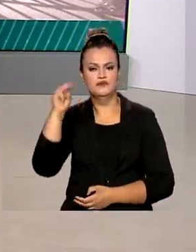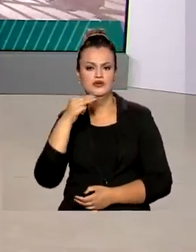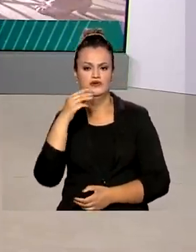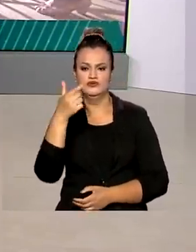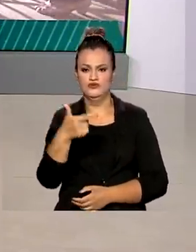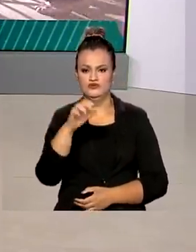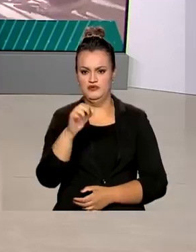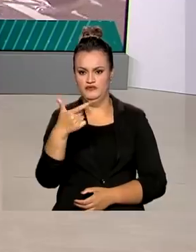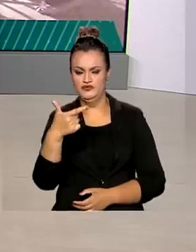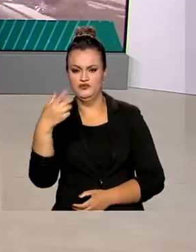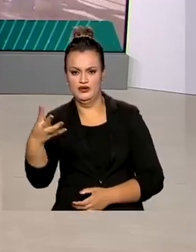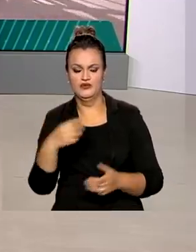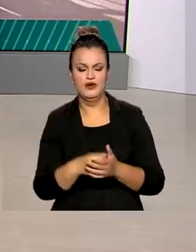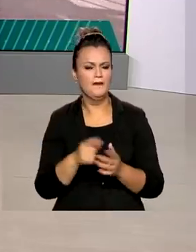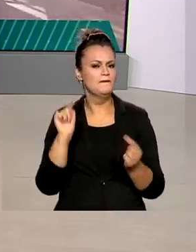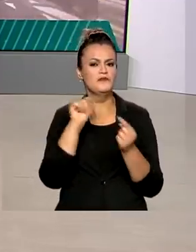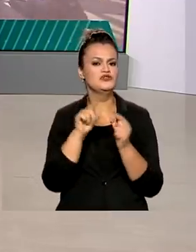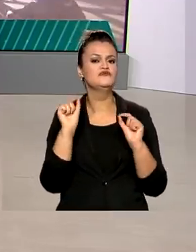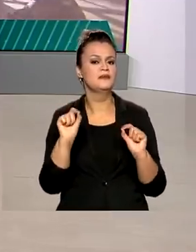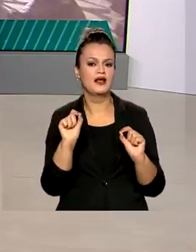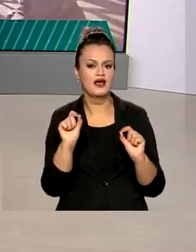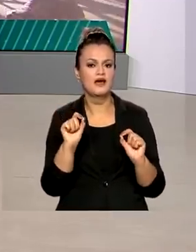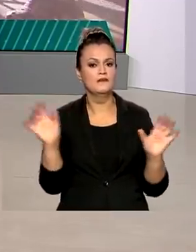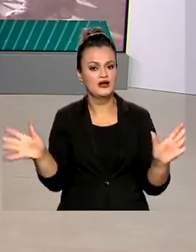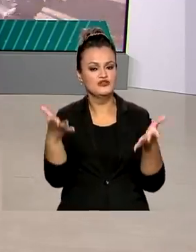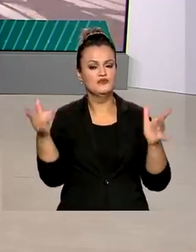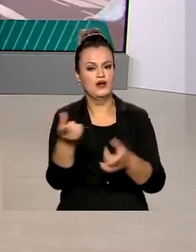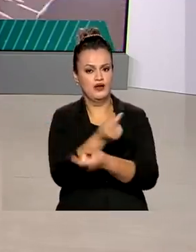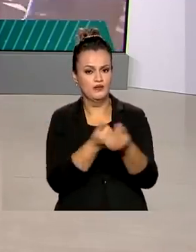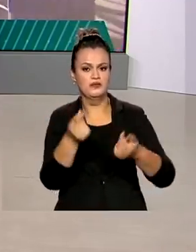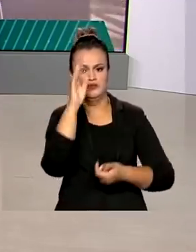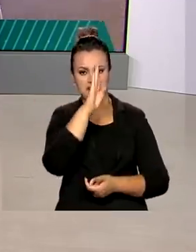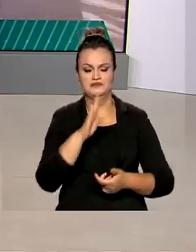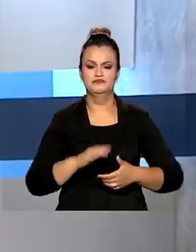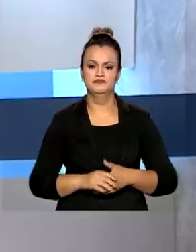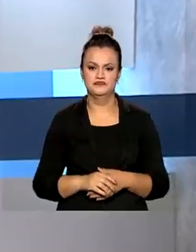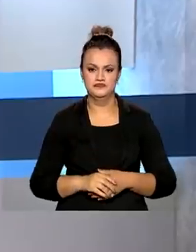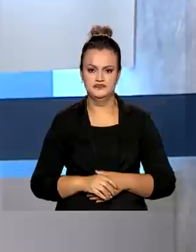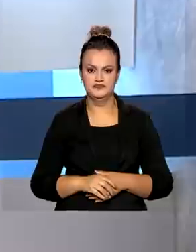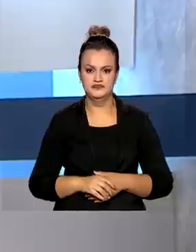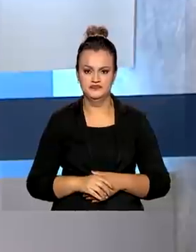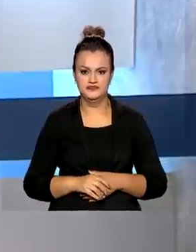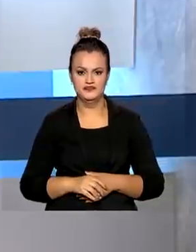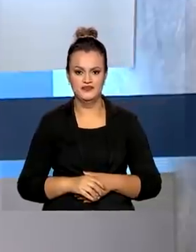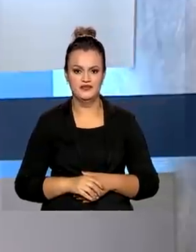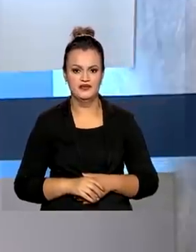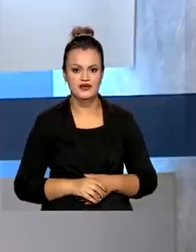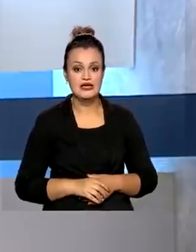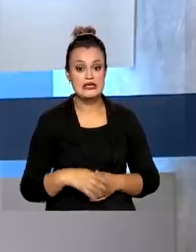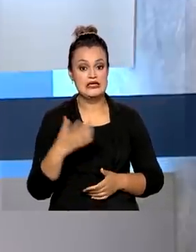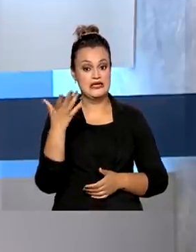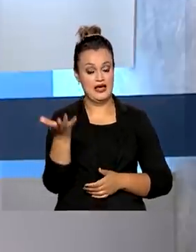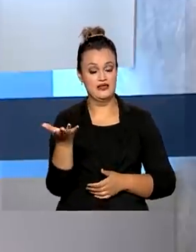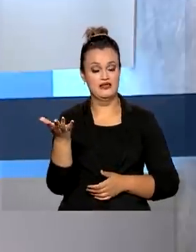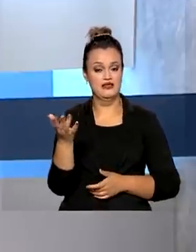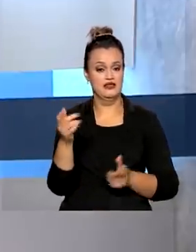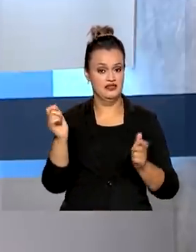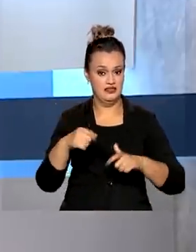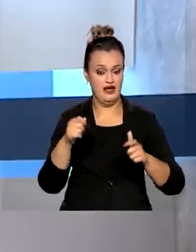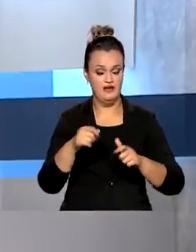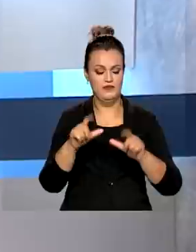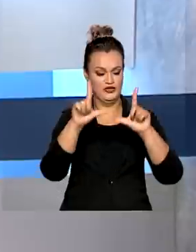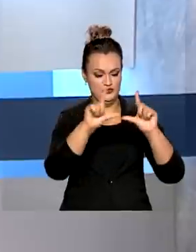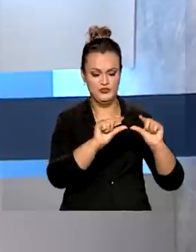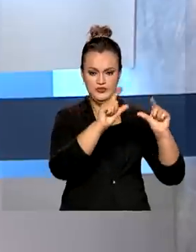Segundo o governo federal, o objetivo é estimular a economia do país. E o que vem permitindo o governo a